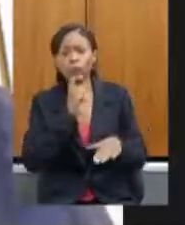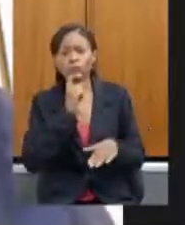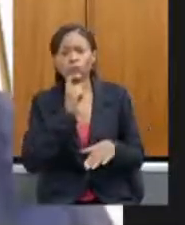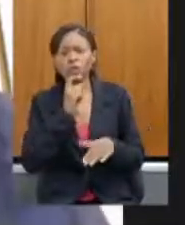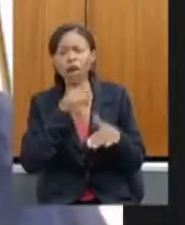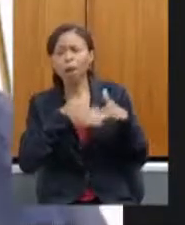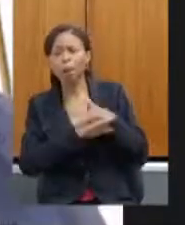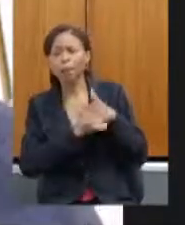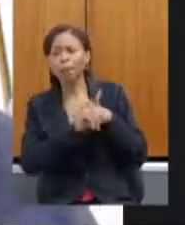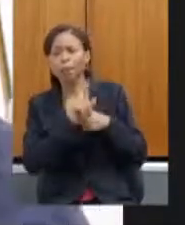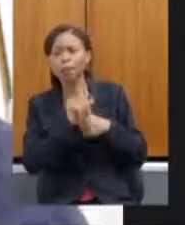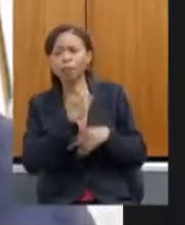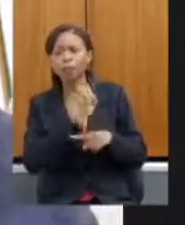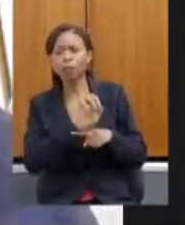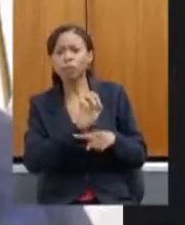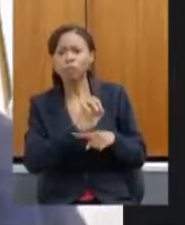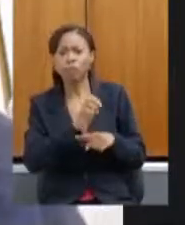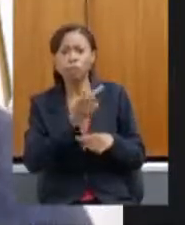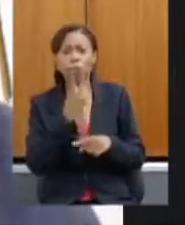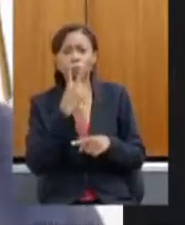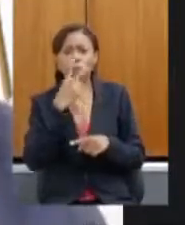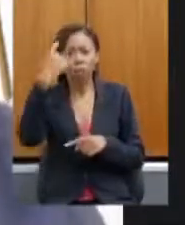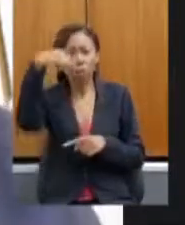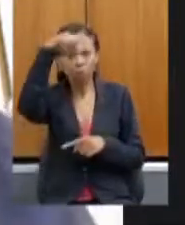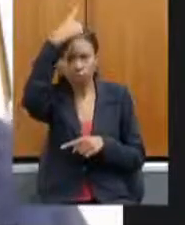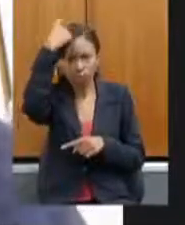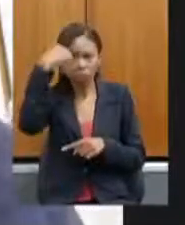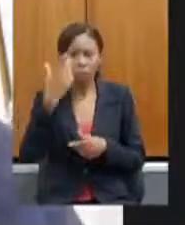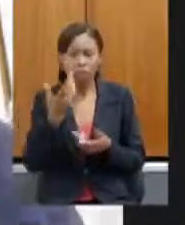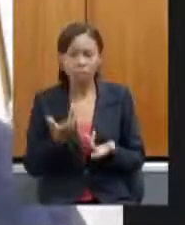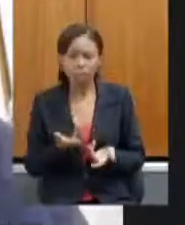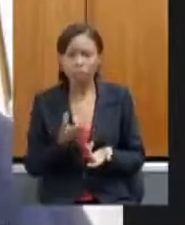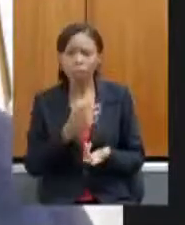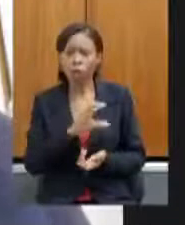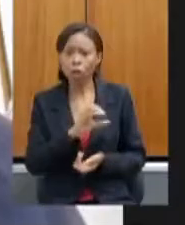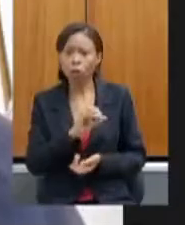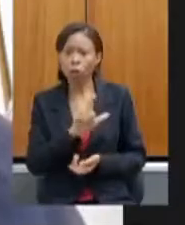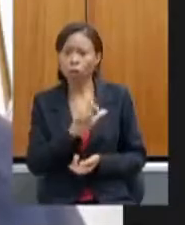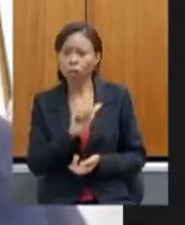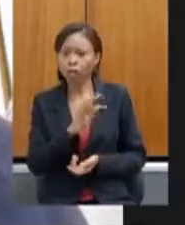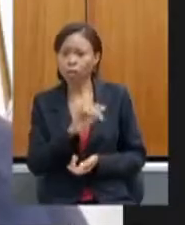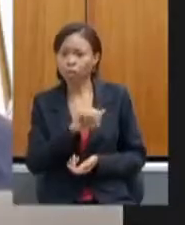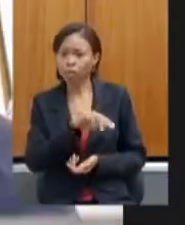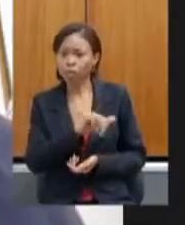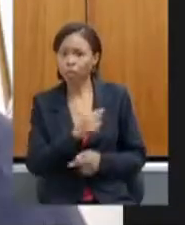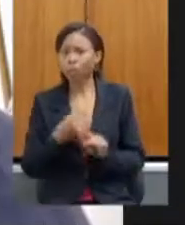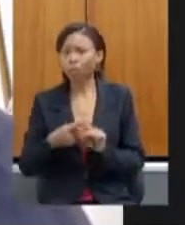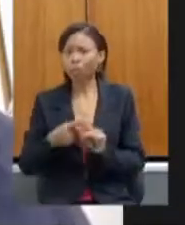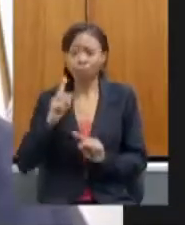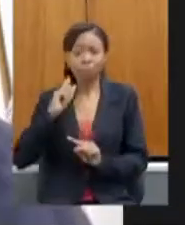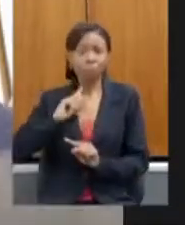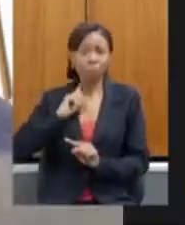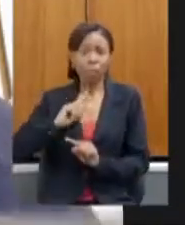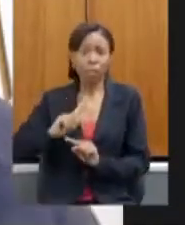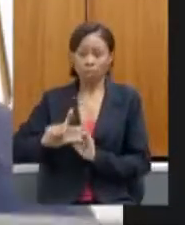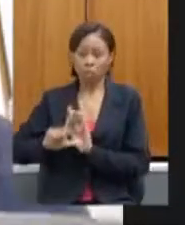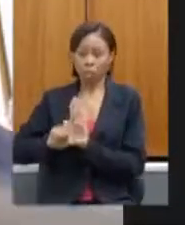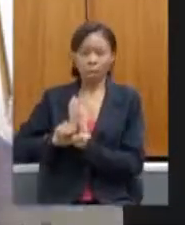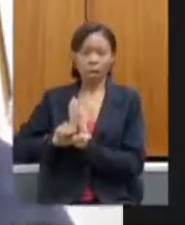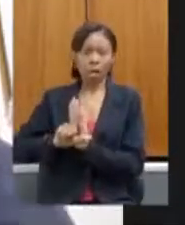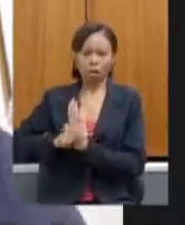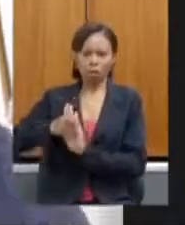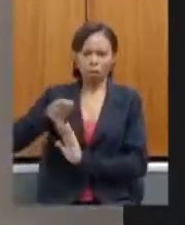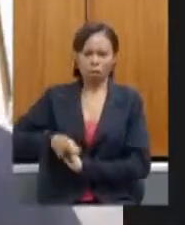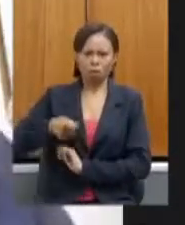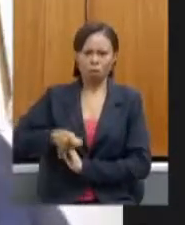Santo em Colatina por causa da legislação mineira que é muito mais rigorosa e não oferece incentivos para que as